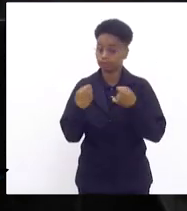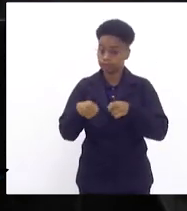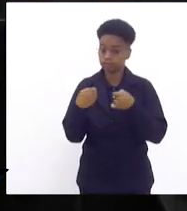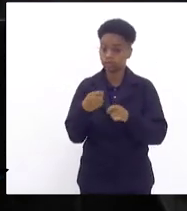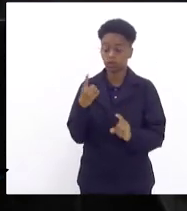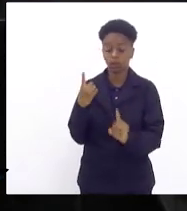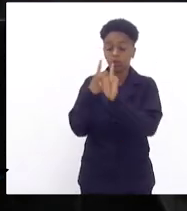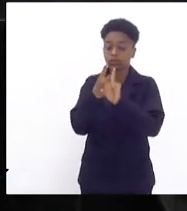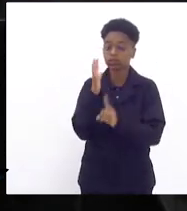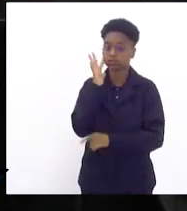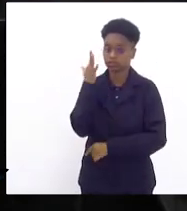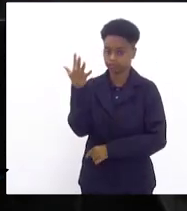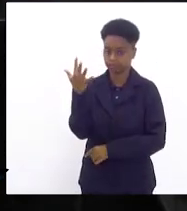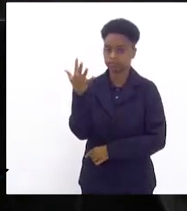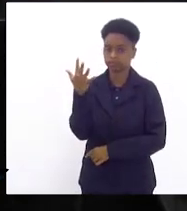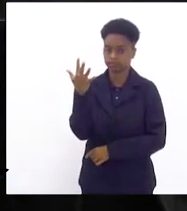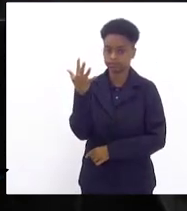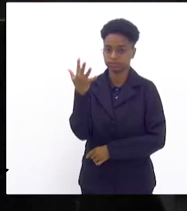soluções.